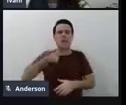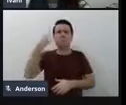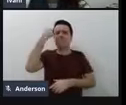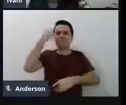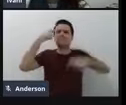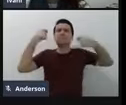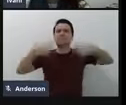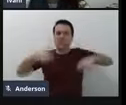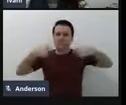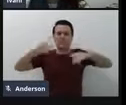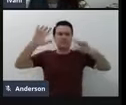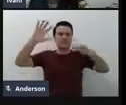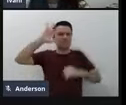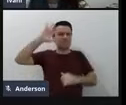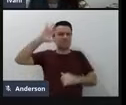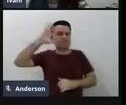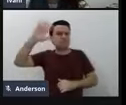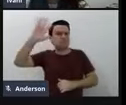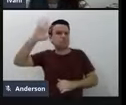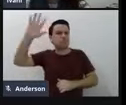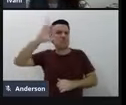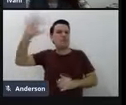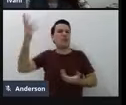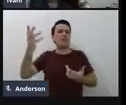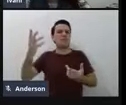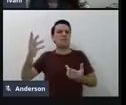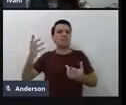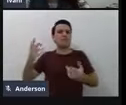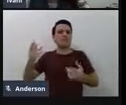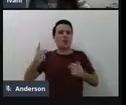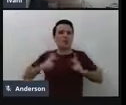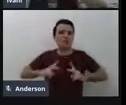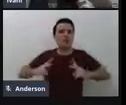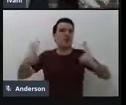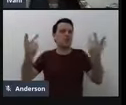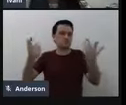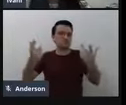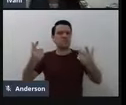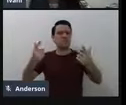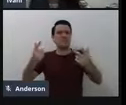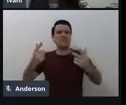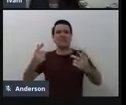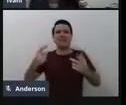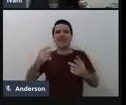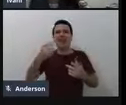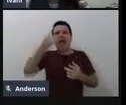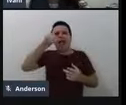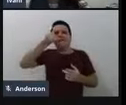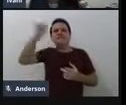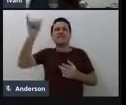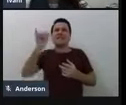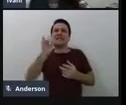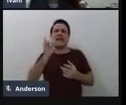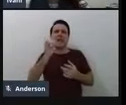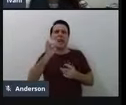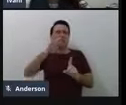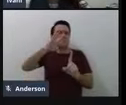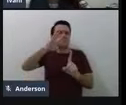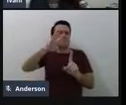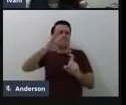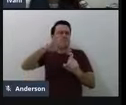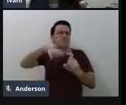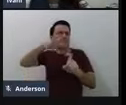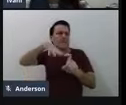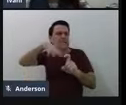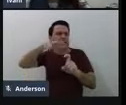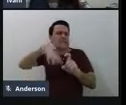questões, elas são imperativas para que a gente consiga cada vez mais tirar esses mitos que existem acerca da tecnologia